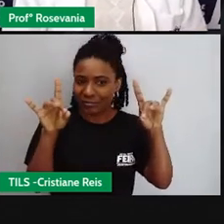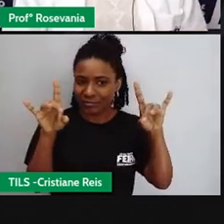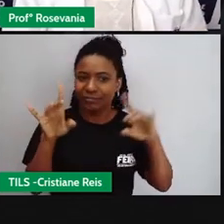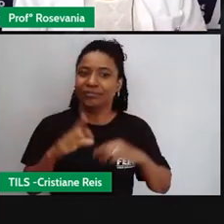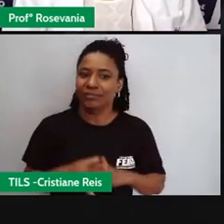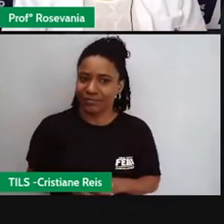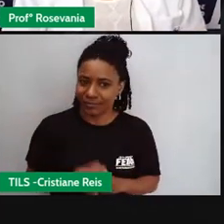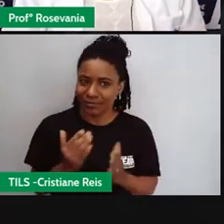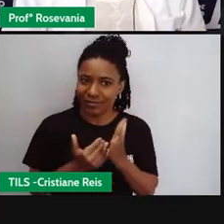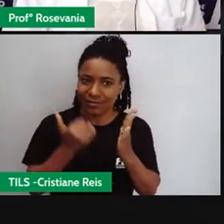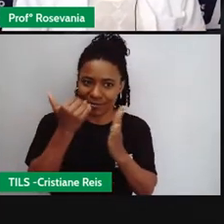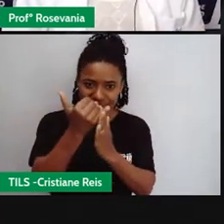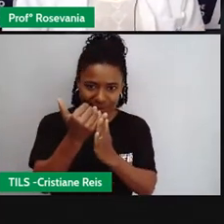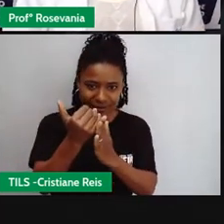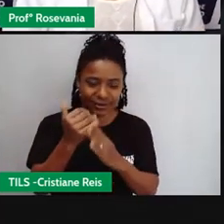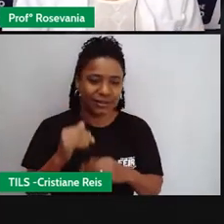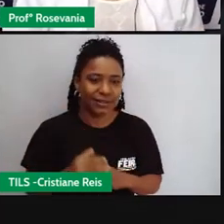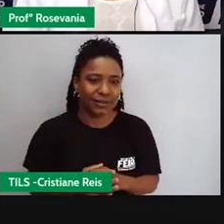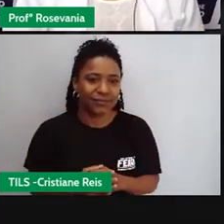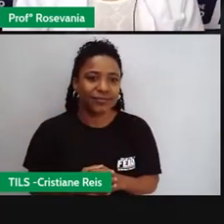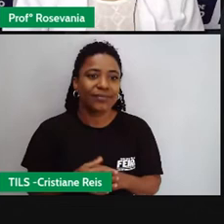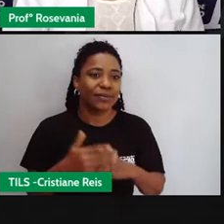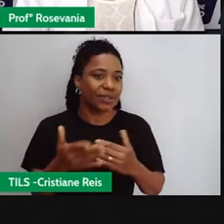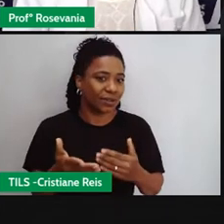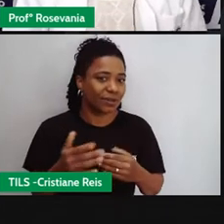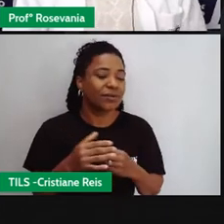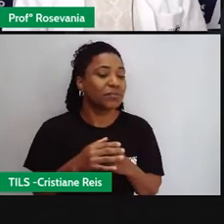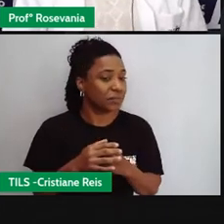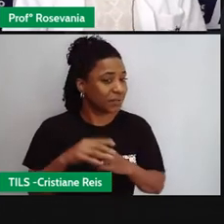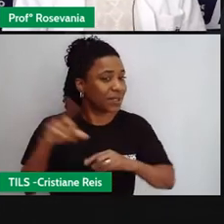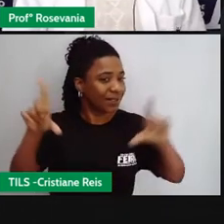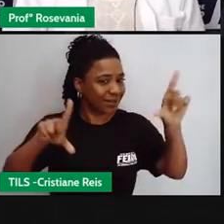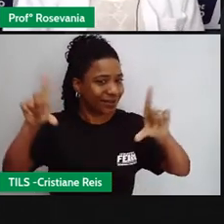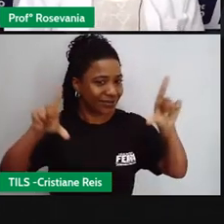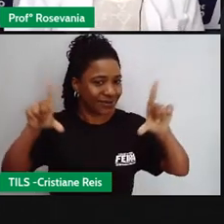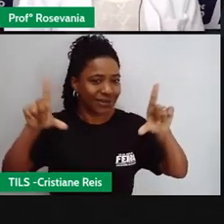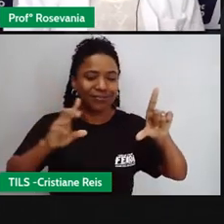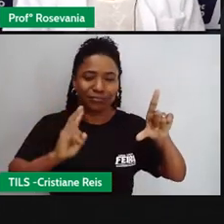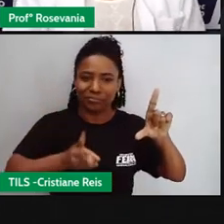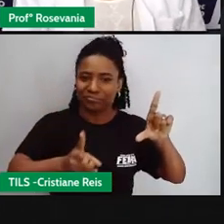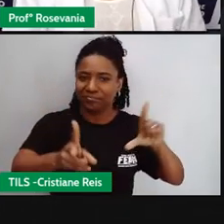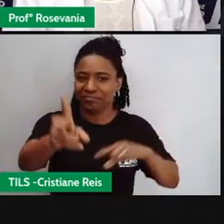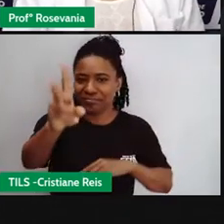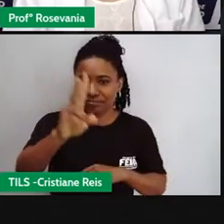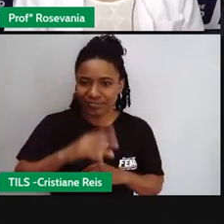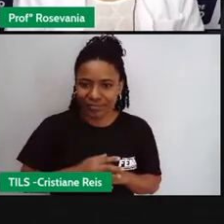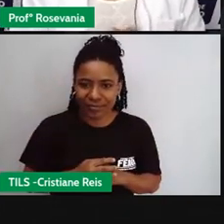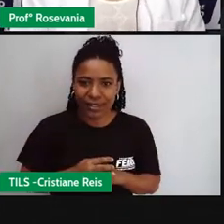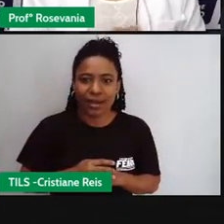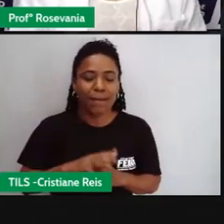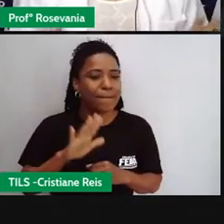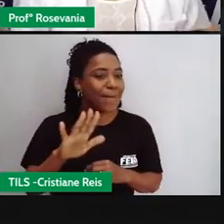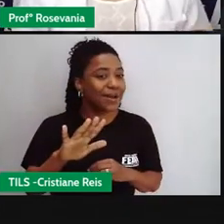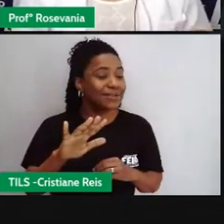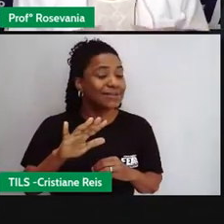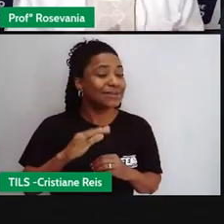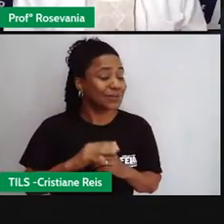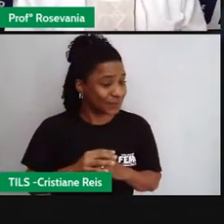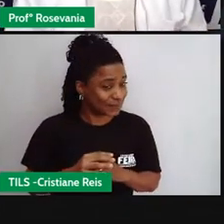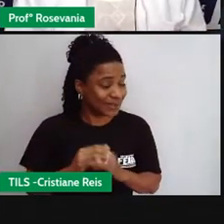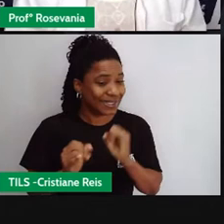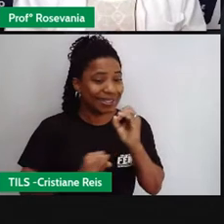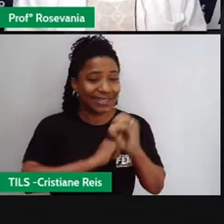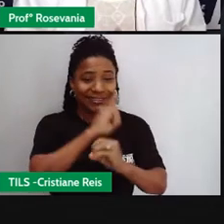elas perduram e parece que ainda vai ficar um bom tempo e aí com a desigualdade a internet tudo mudou